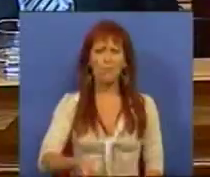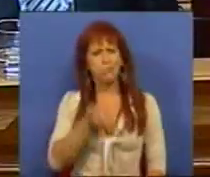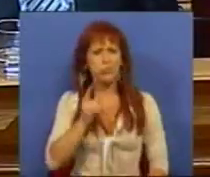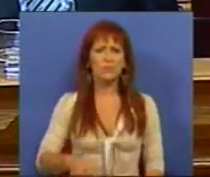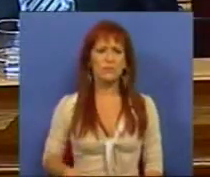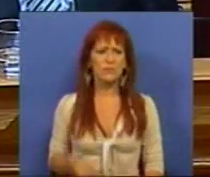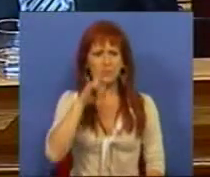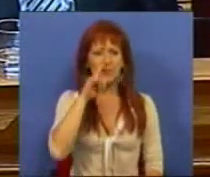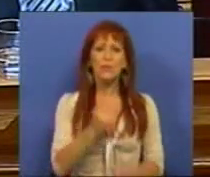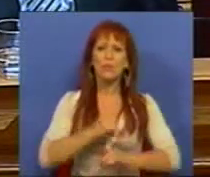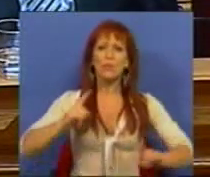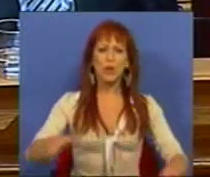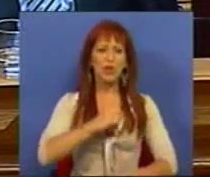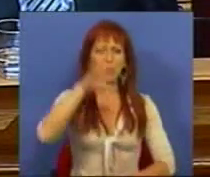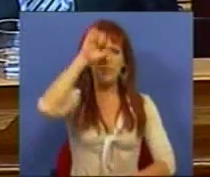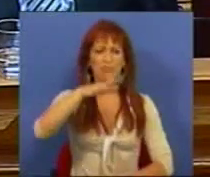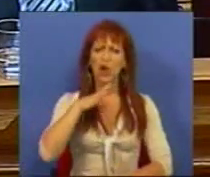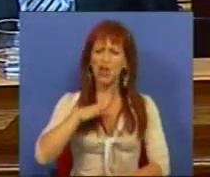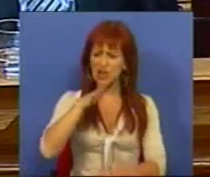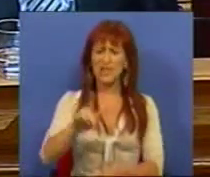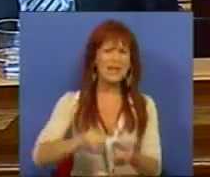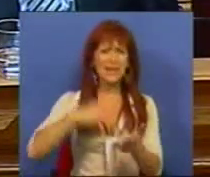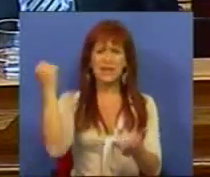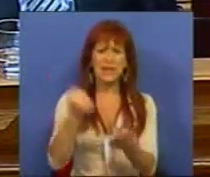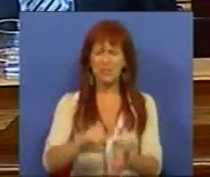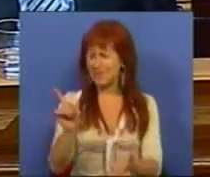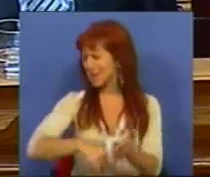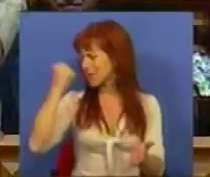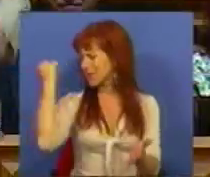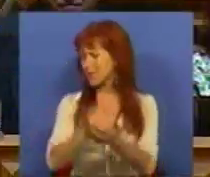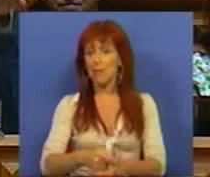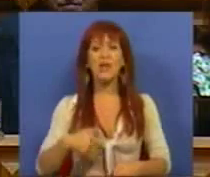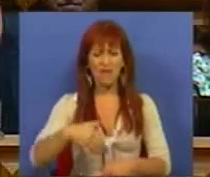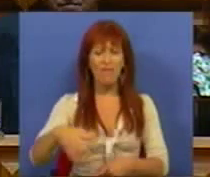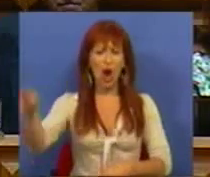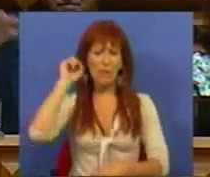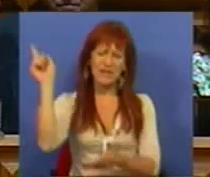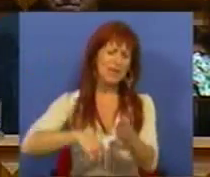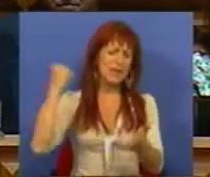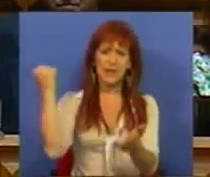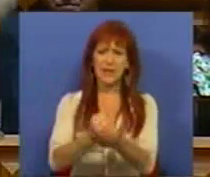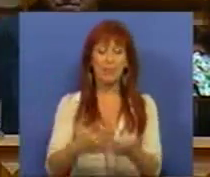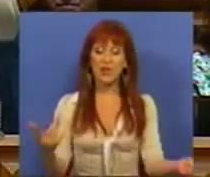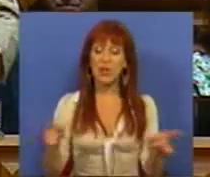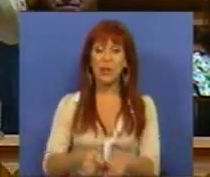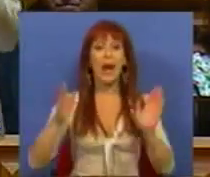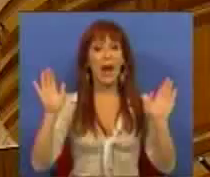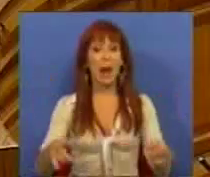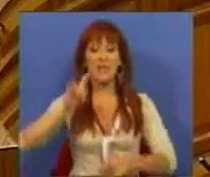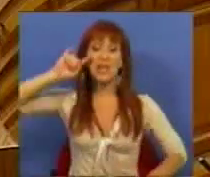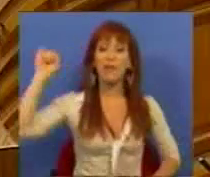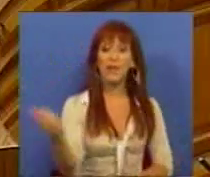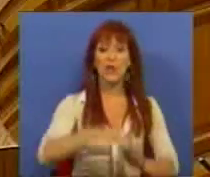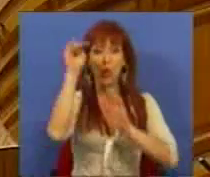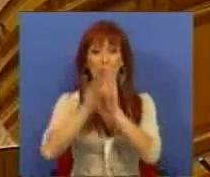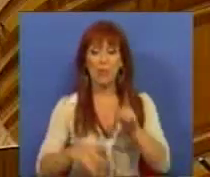Porque, Sr. Primeiro-Ministro, nós dissemos sempre, sempre, e vai-nos ouvir sempre, é preciso rever